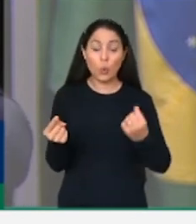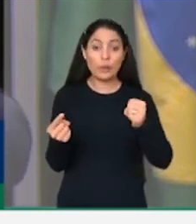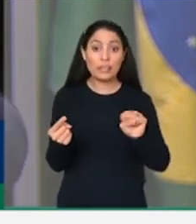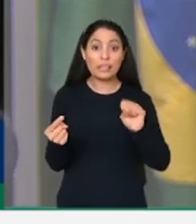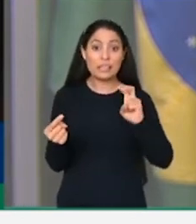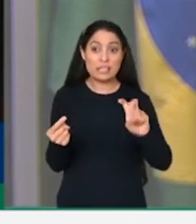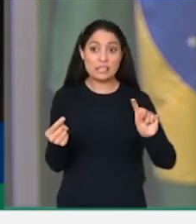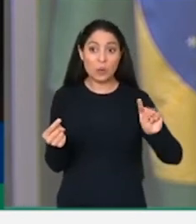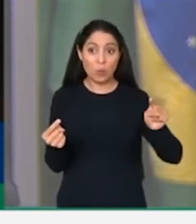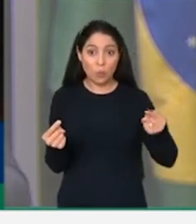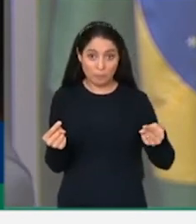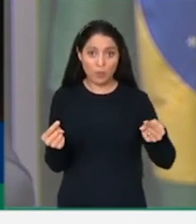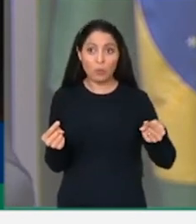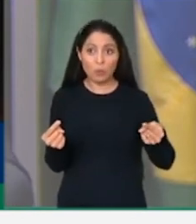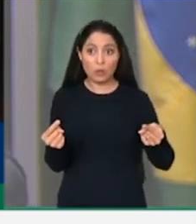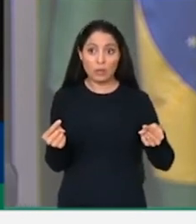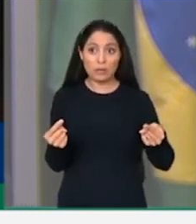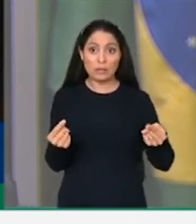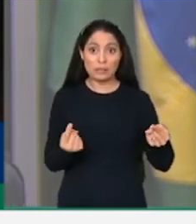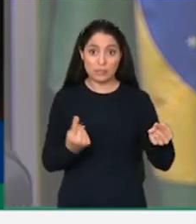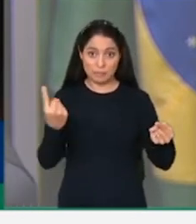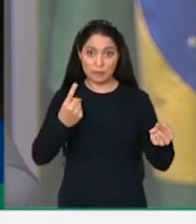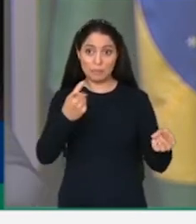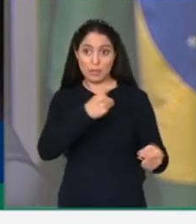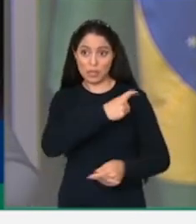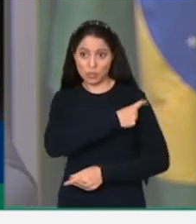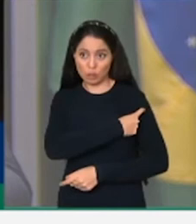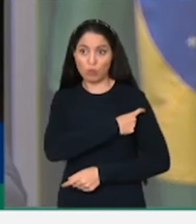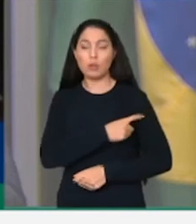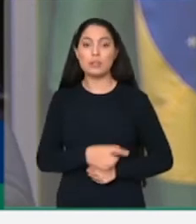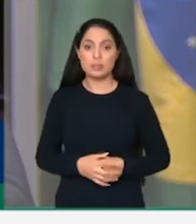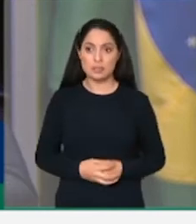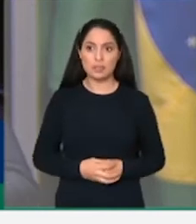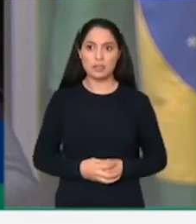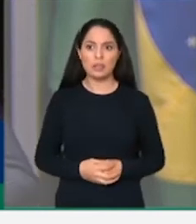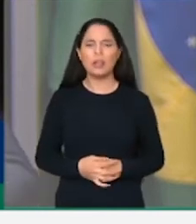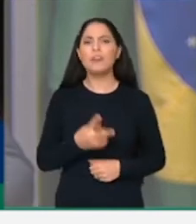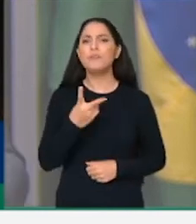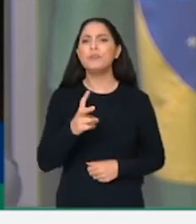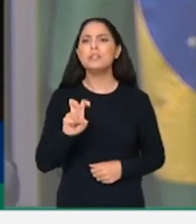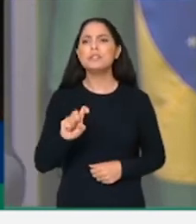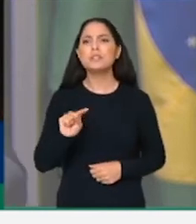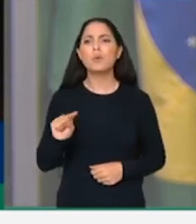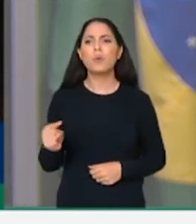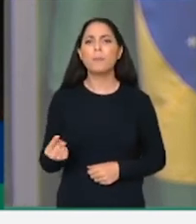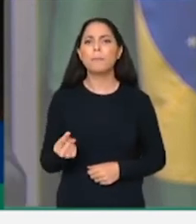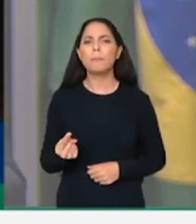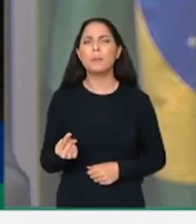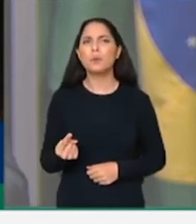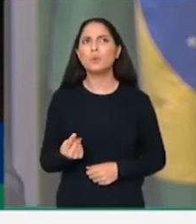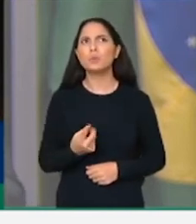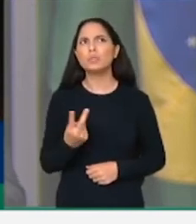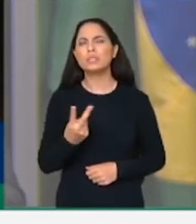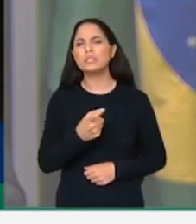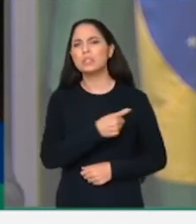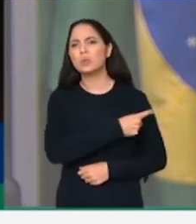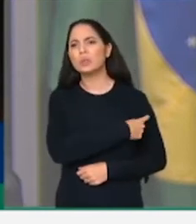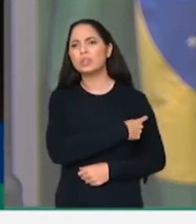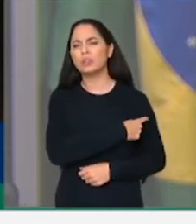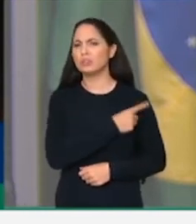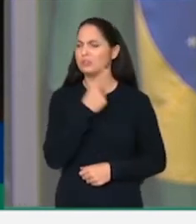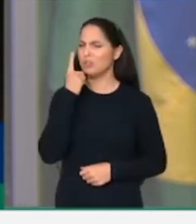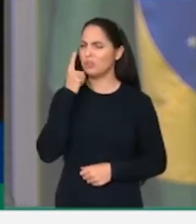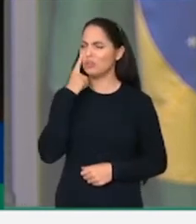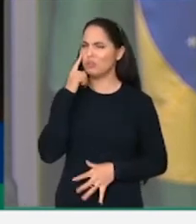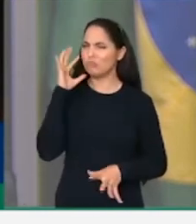da primeira dose, aplicações da primeira dose, e 25.000 da segunda dose. Bom, alguma coisa aqui não está fechando,